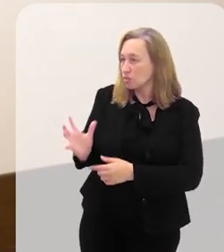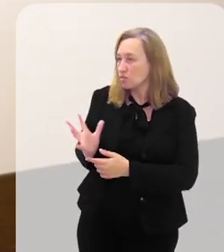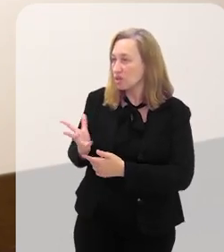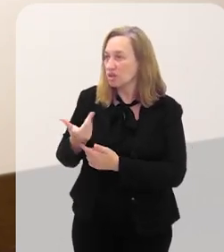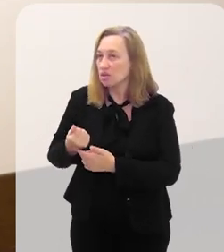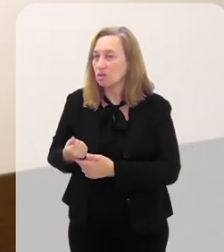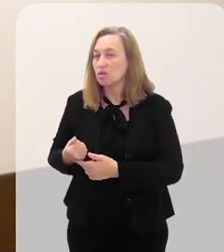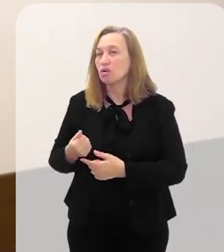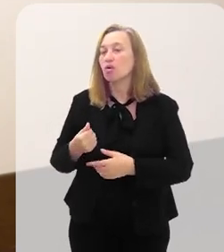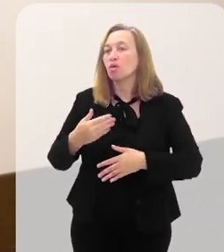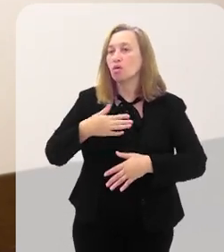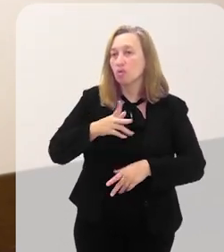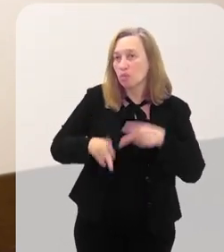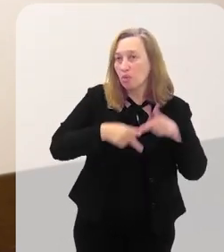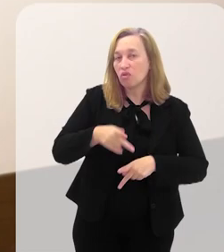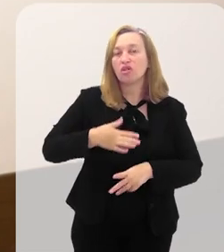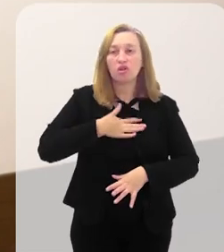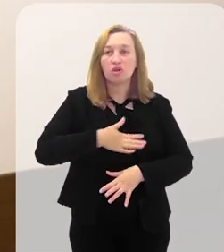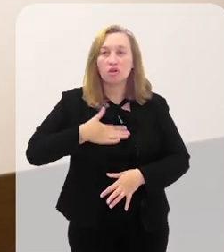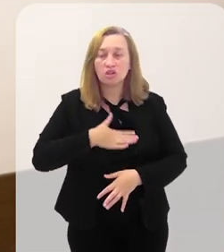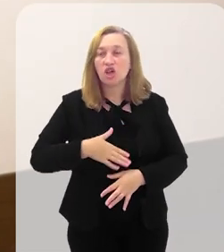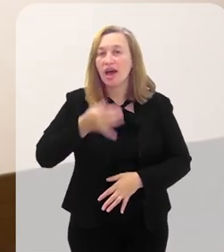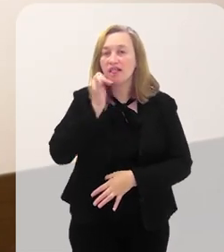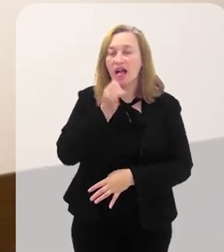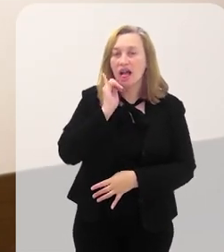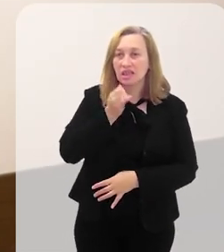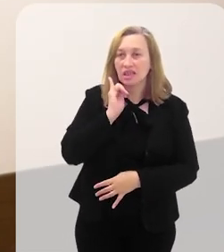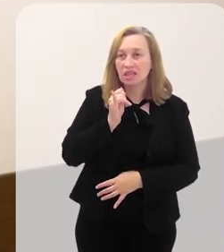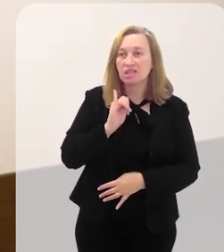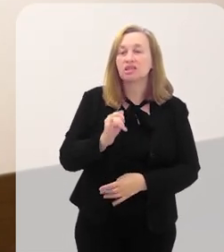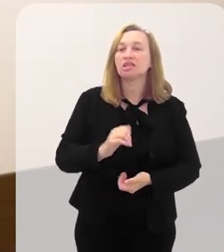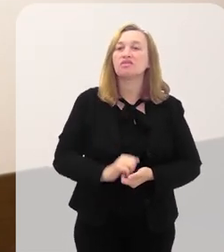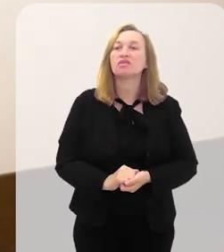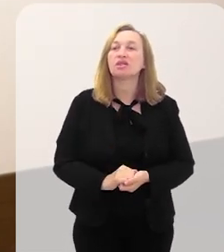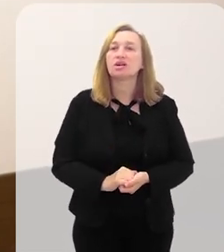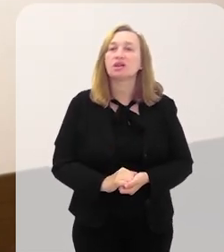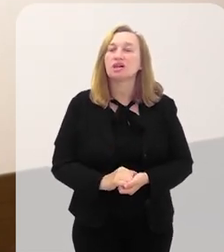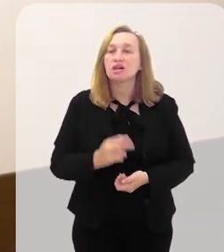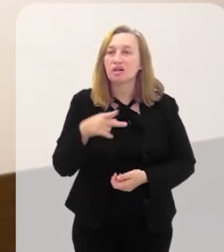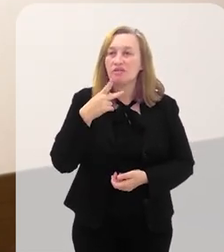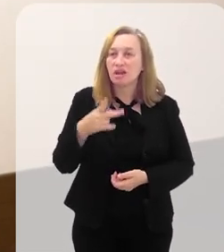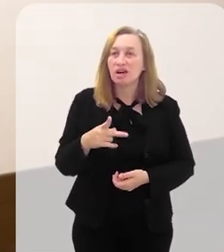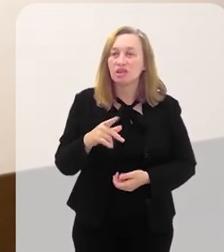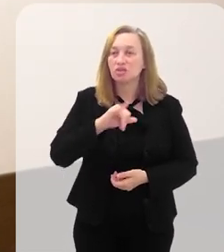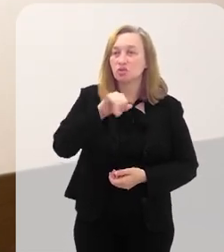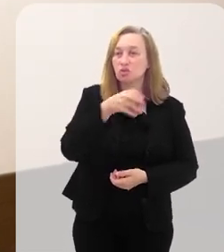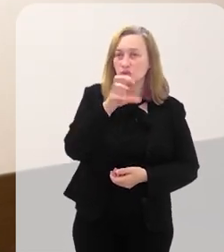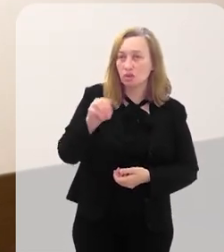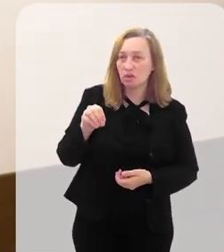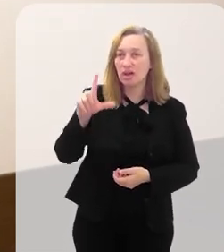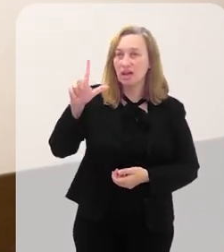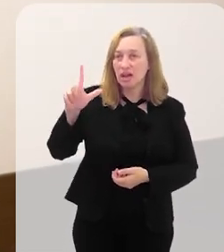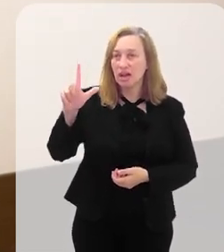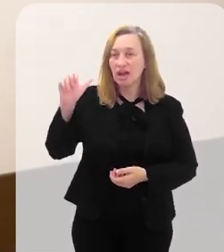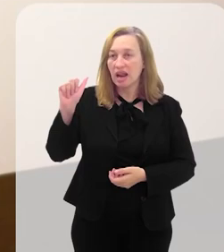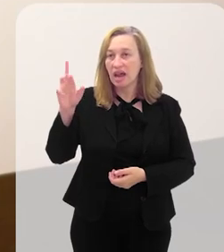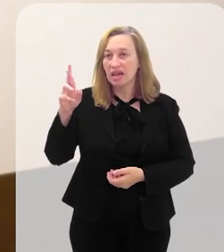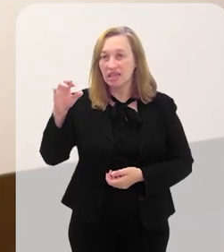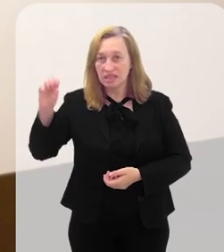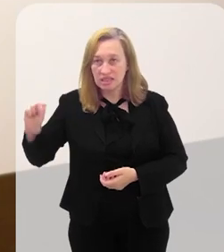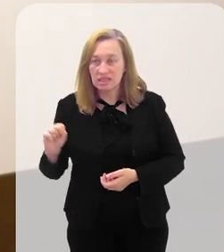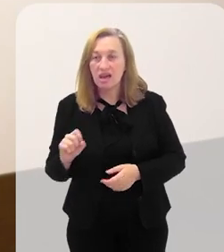juventude fica animada. E a narrativa do documentário é justamente do Jonga da Larissa, Larissa Luz.